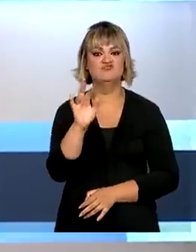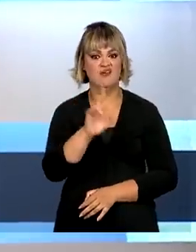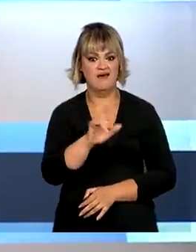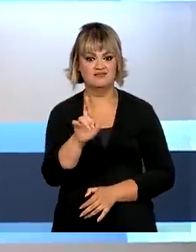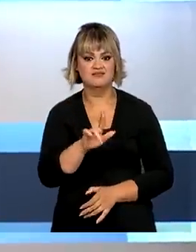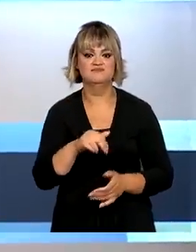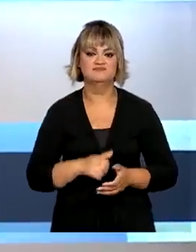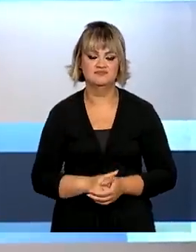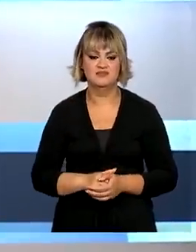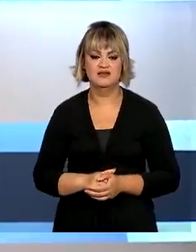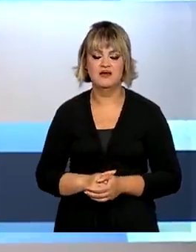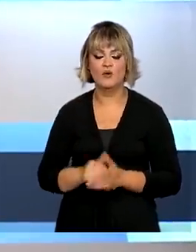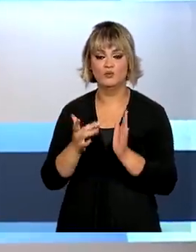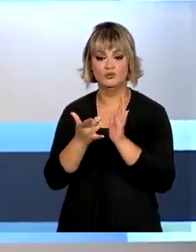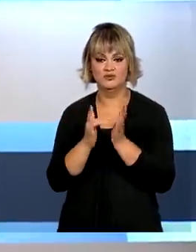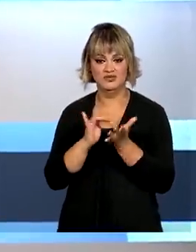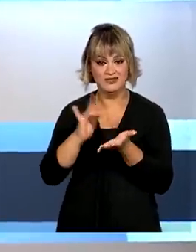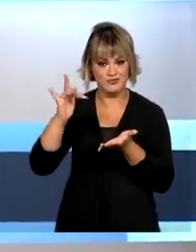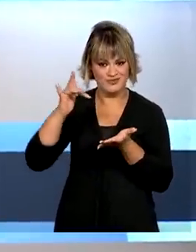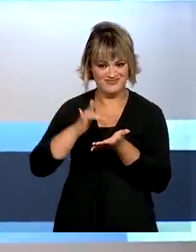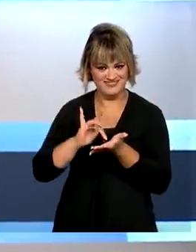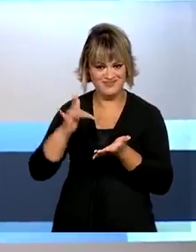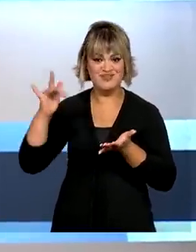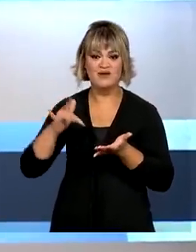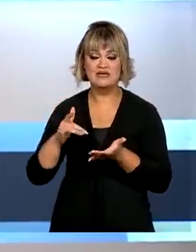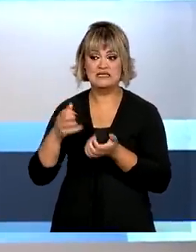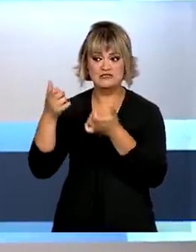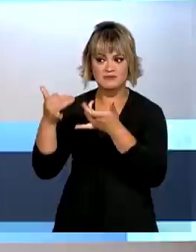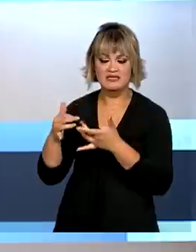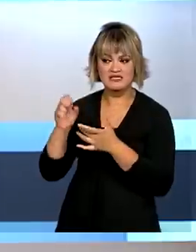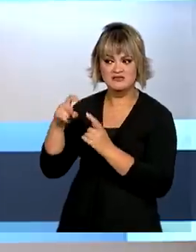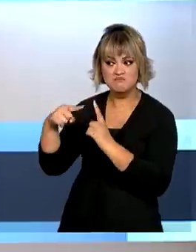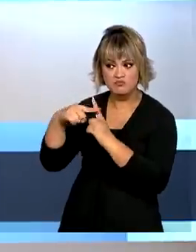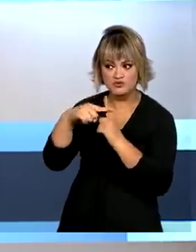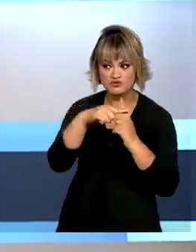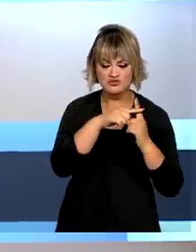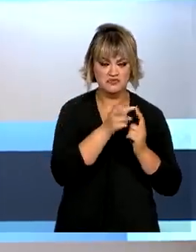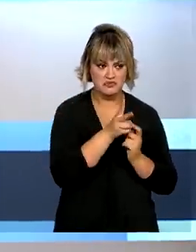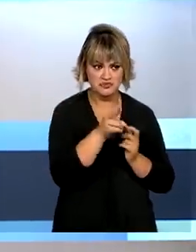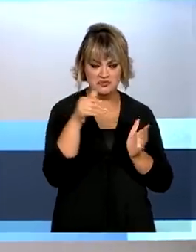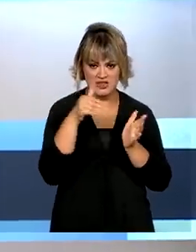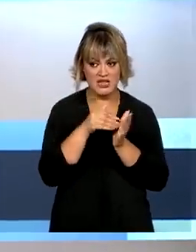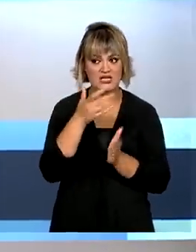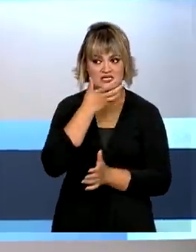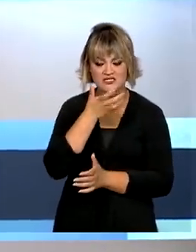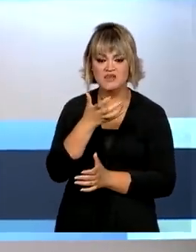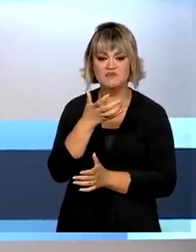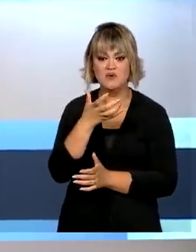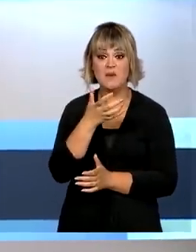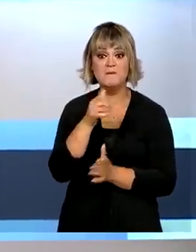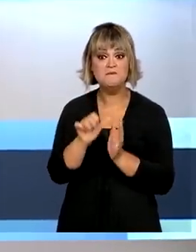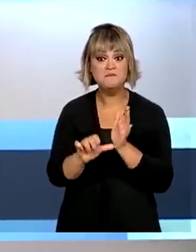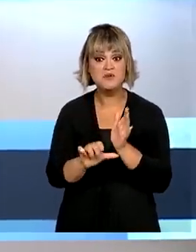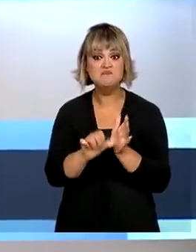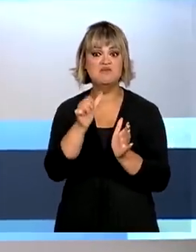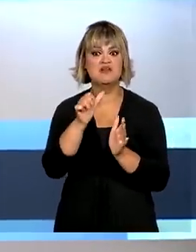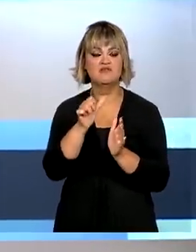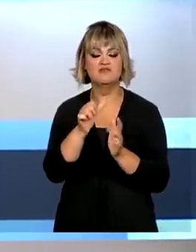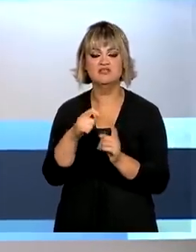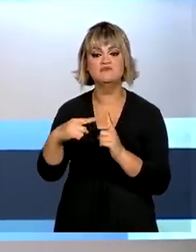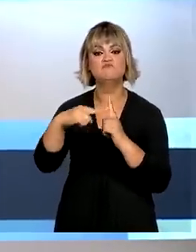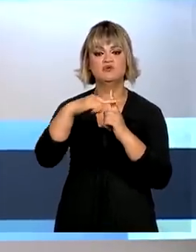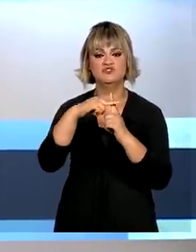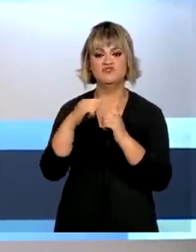reais. Segundo o Tesouro Nacional, caso esse resultado se mantenha até o fim deste ano, vai ser o primeiro superávit